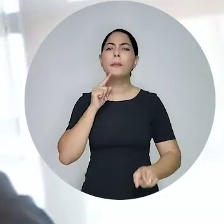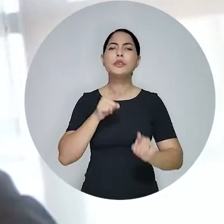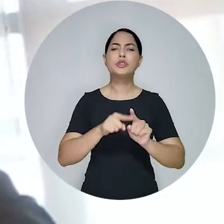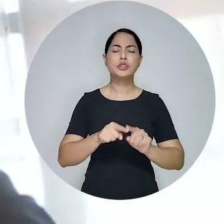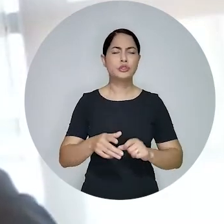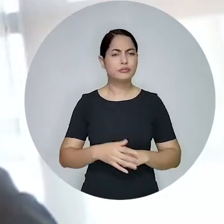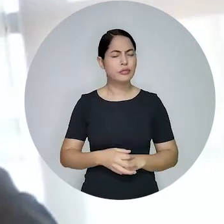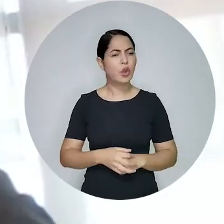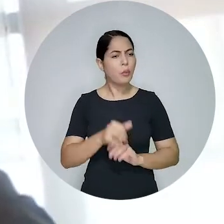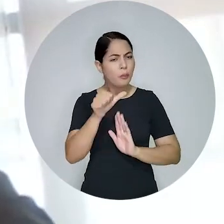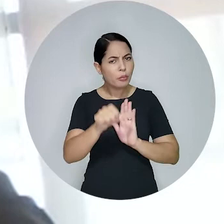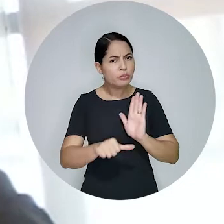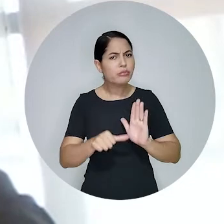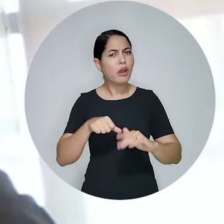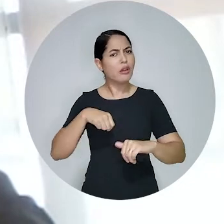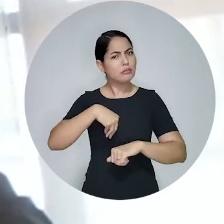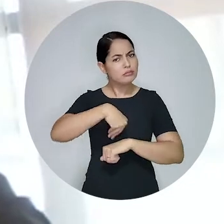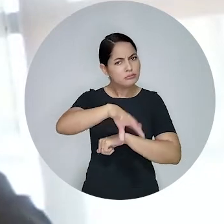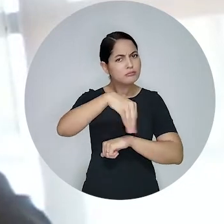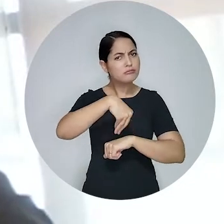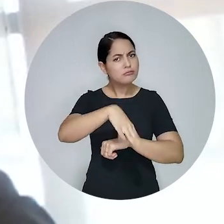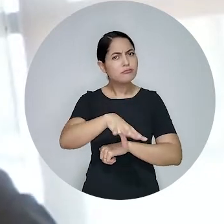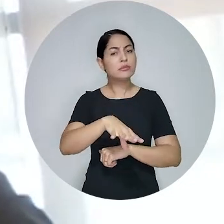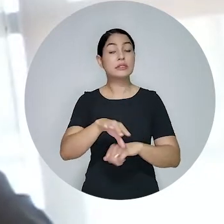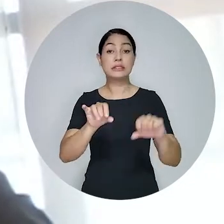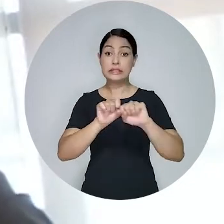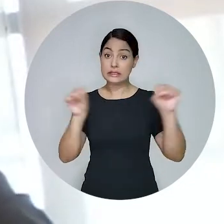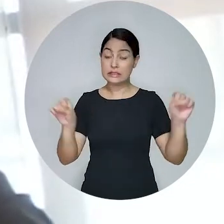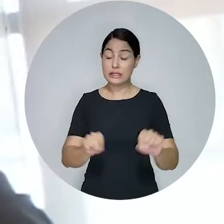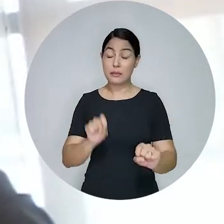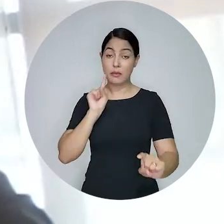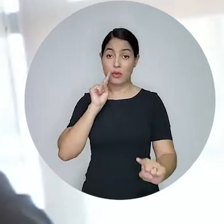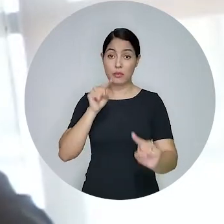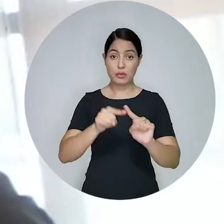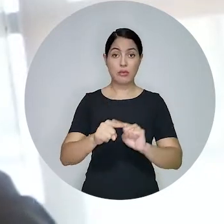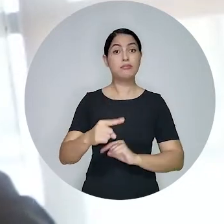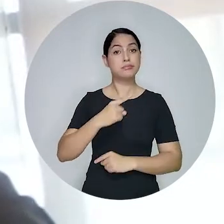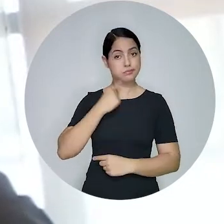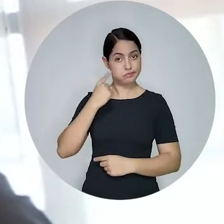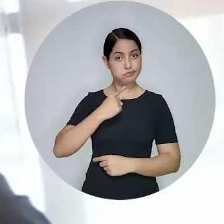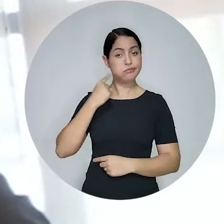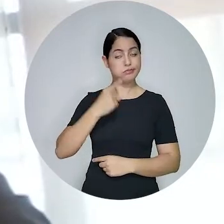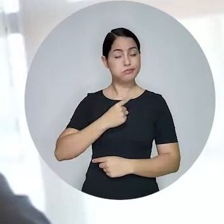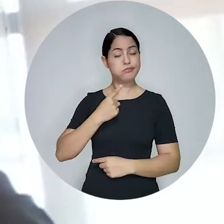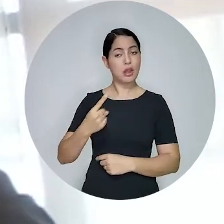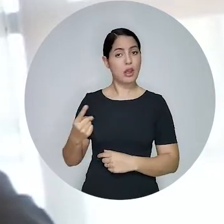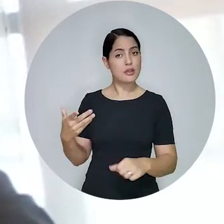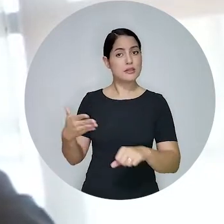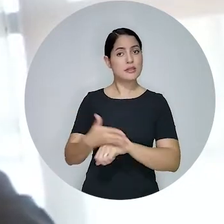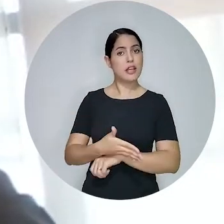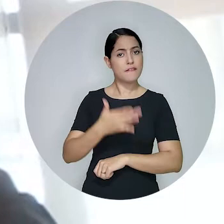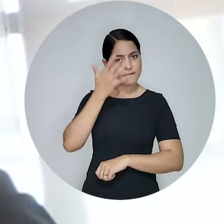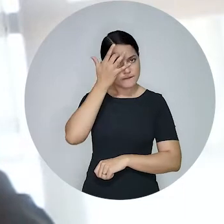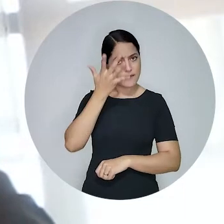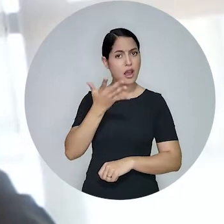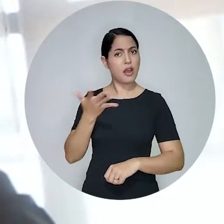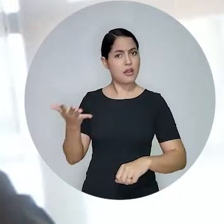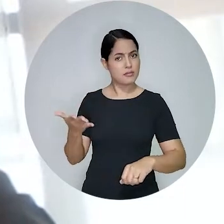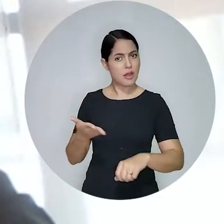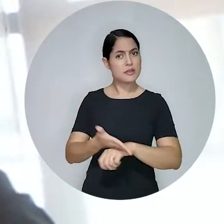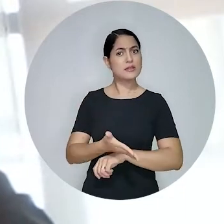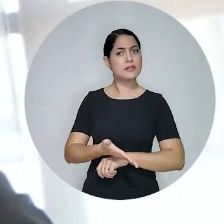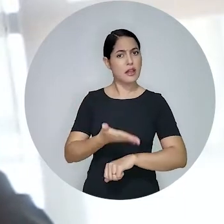para sugerir mudanças, alterações no sistema que permitam à advocacia ter um acesso mais